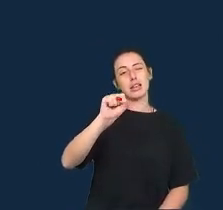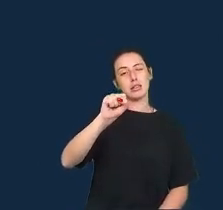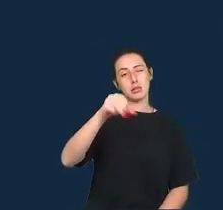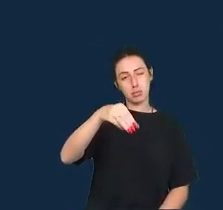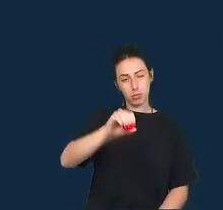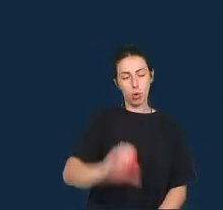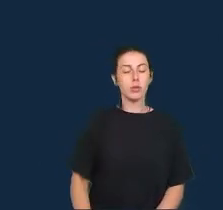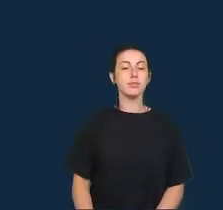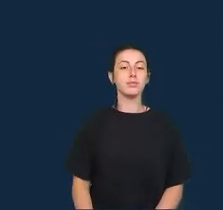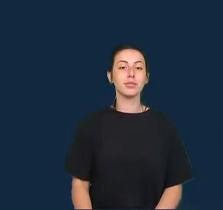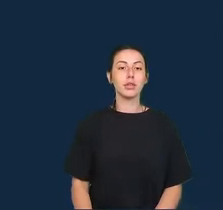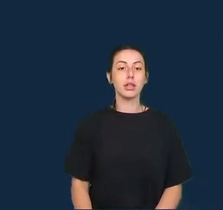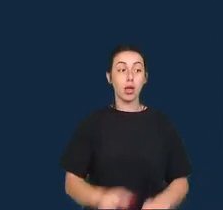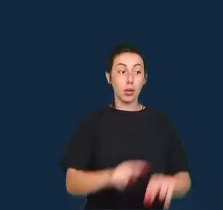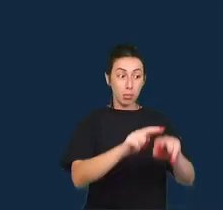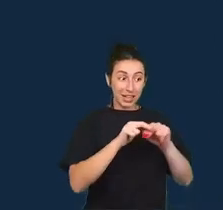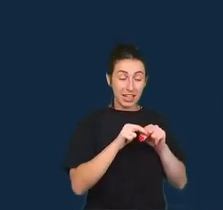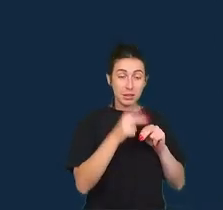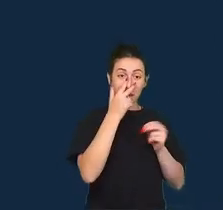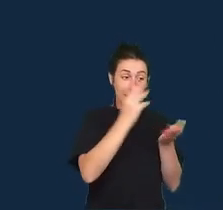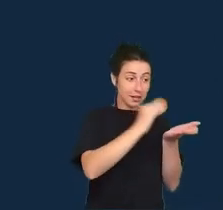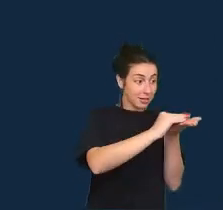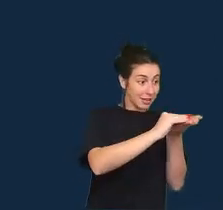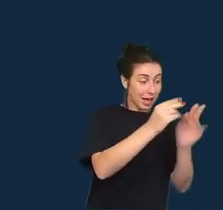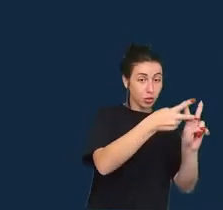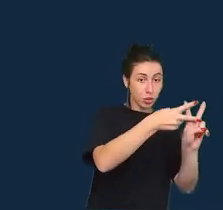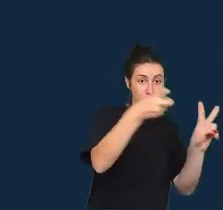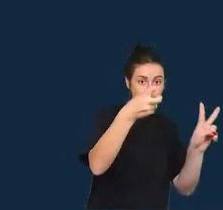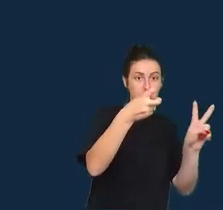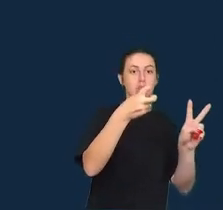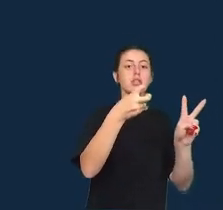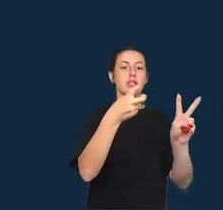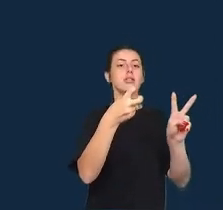incluírem também jornalismo de dados.